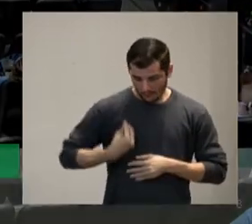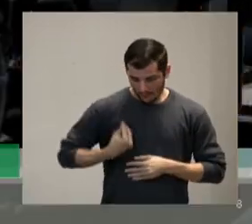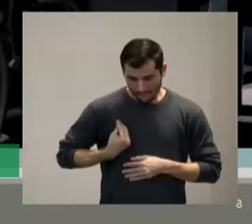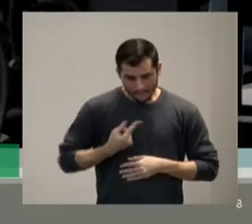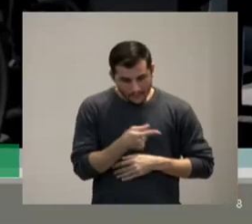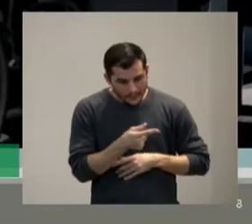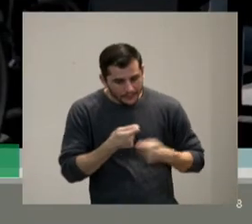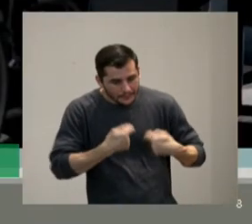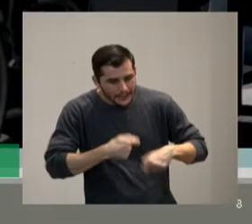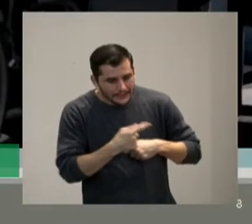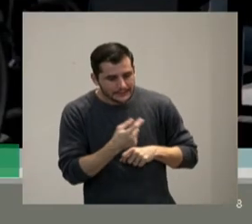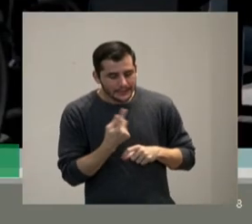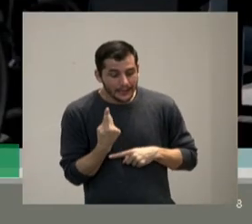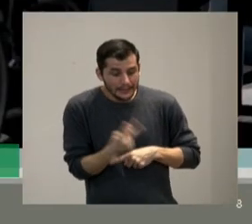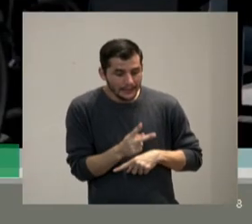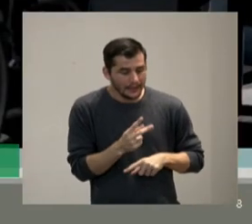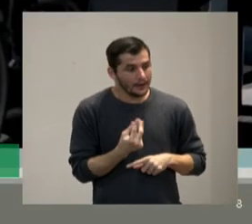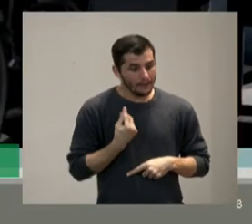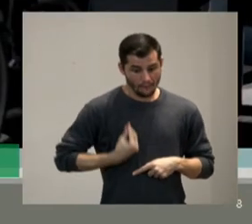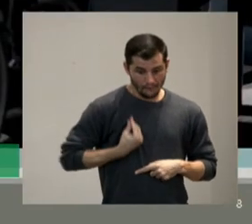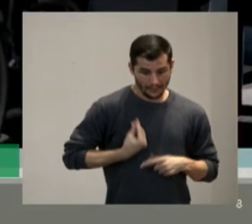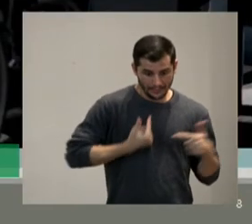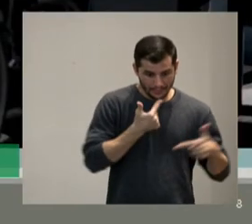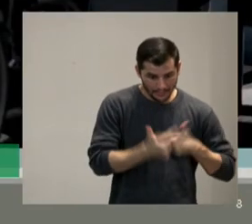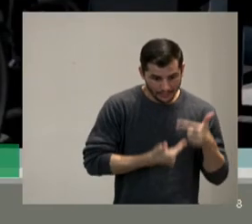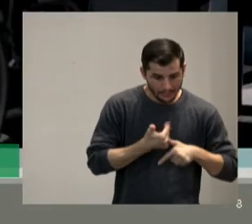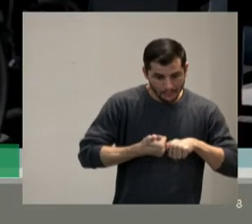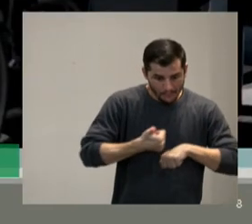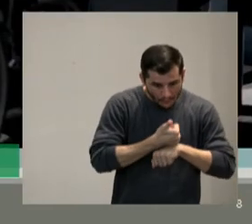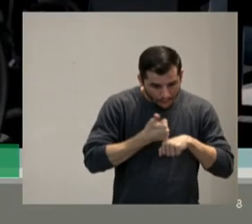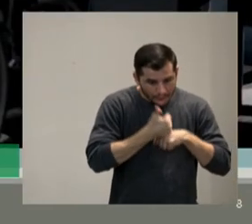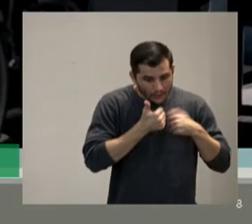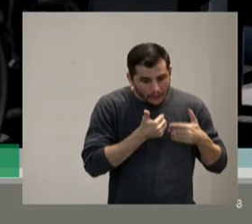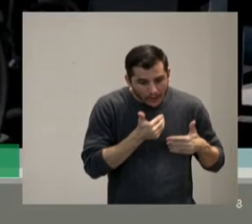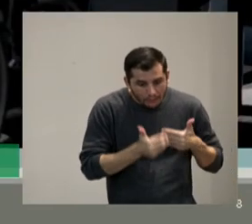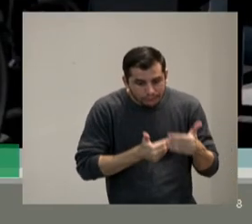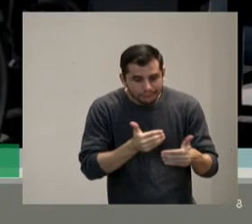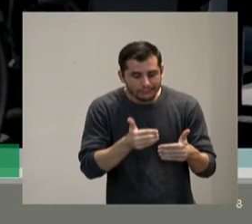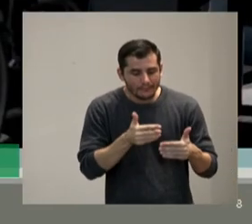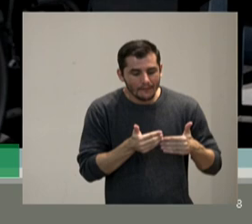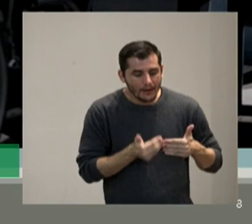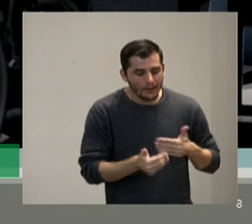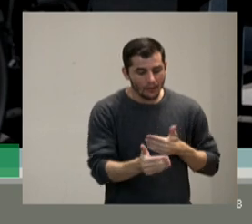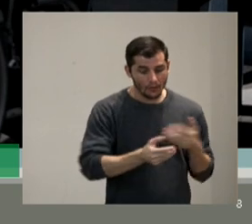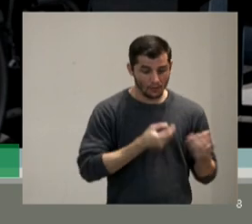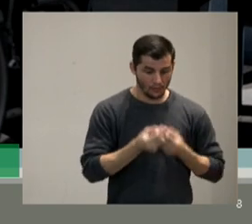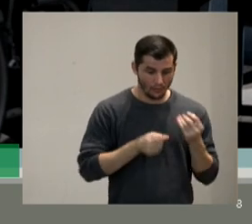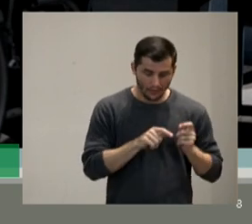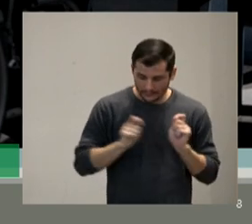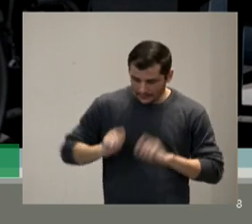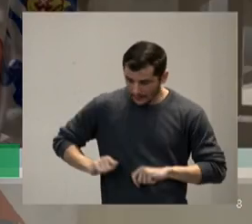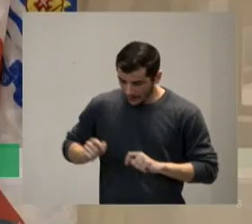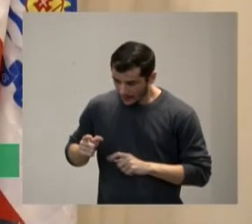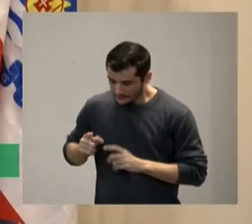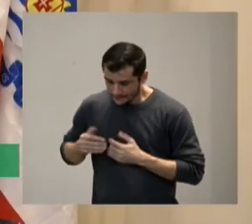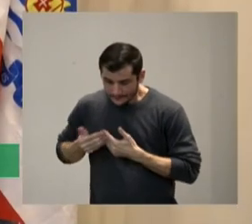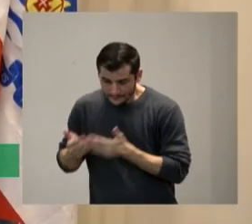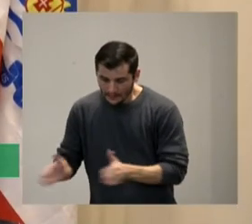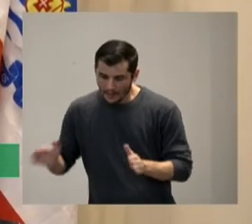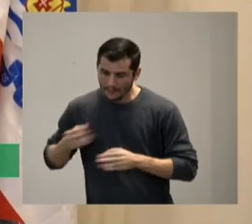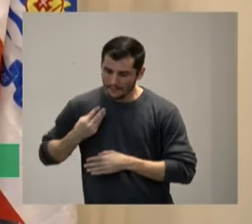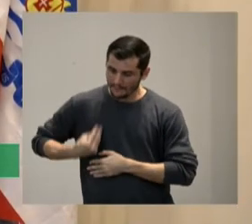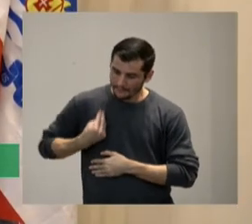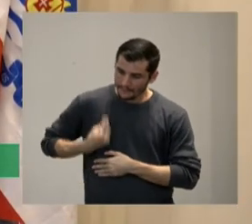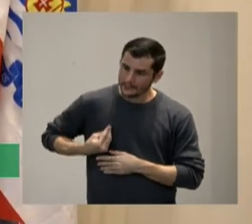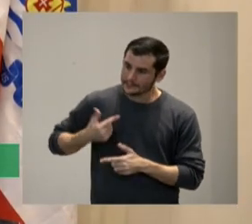seletivamente mas você abre programas exclusivamente para pessoas com deficiência para você fazer plano de carreira conseguir